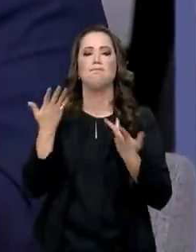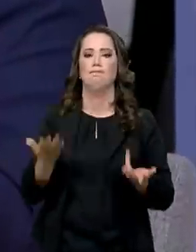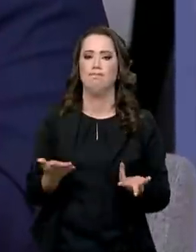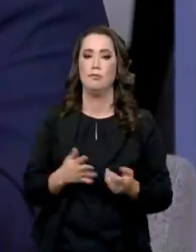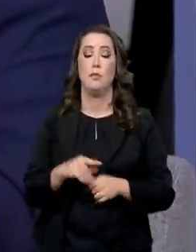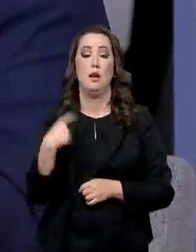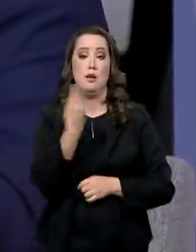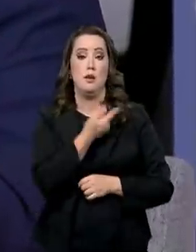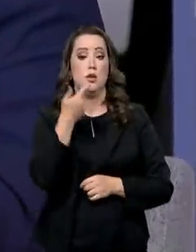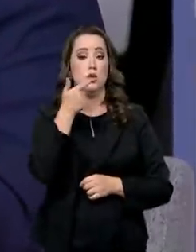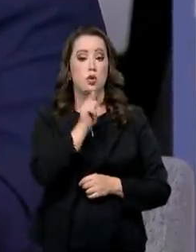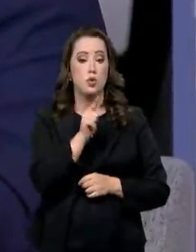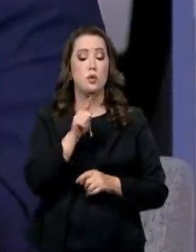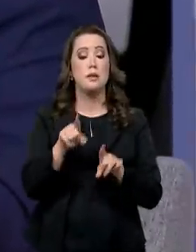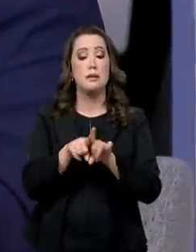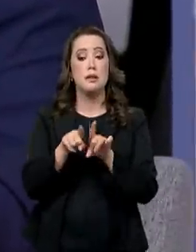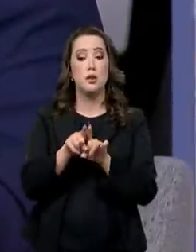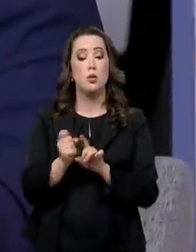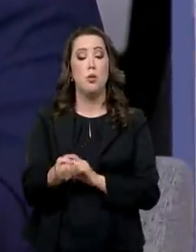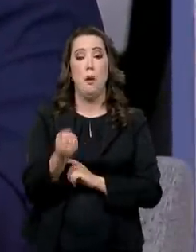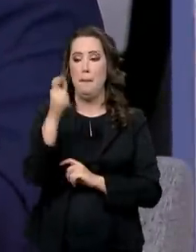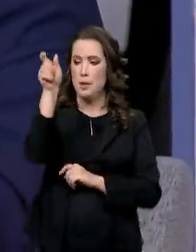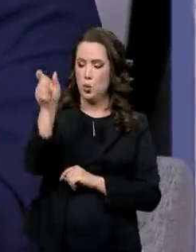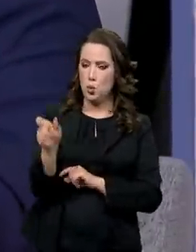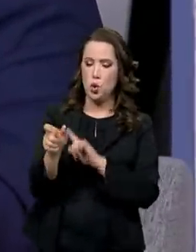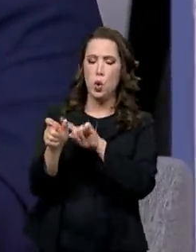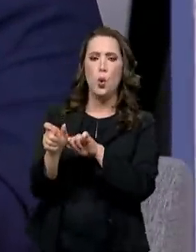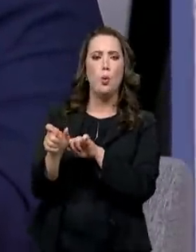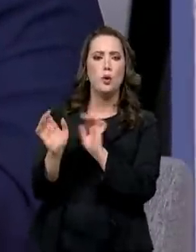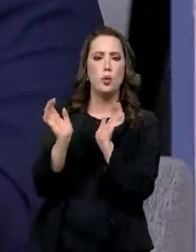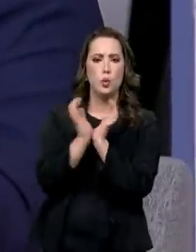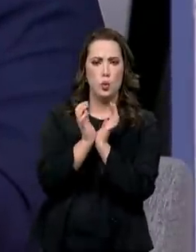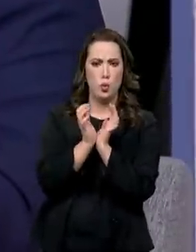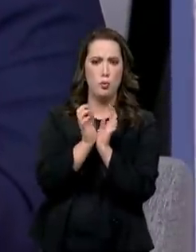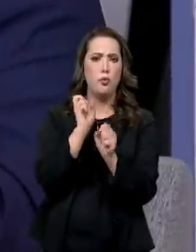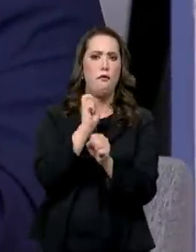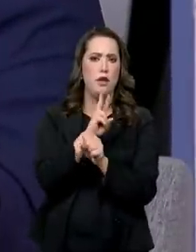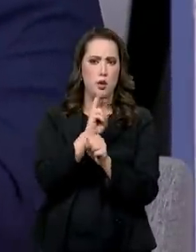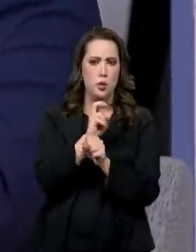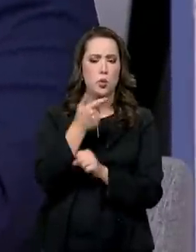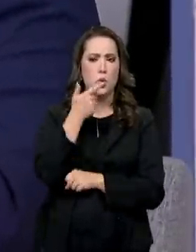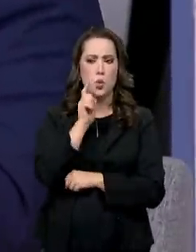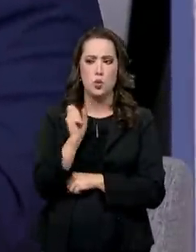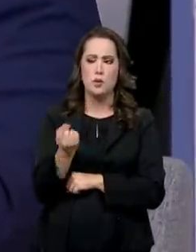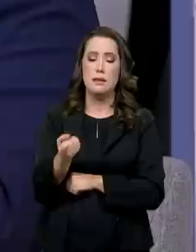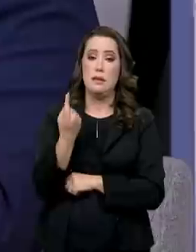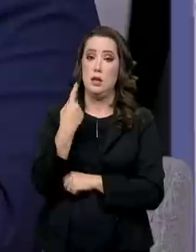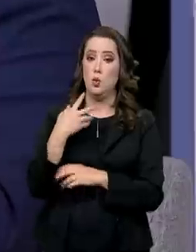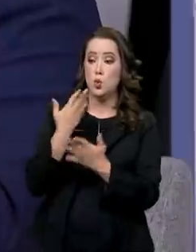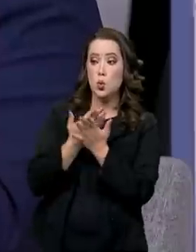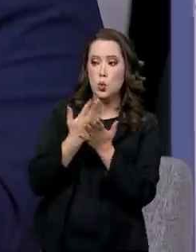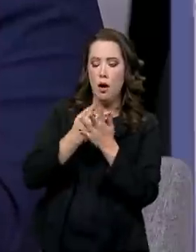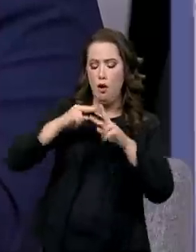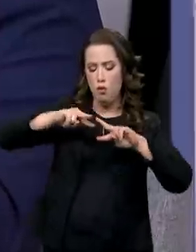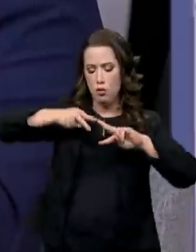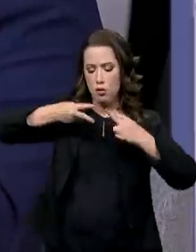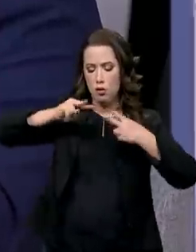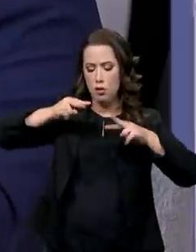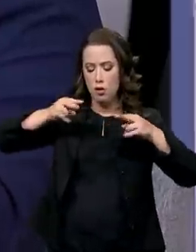conseguimos, o Durigon, que é um dos cientistas da Rede Vírus, ele conseguiu fazer o isolamento da